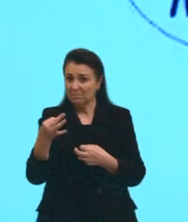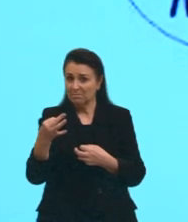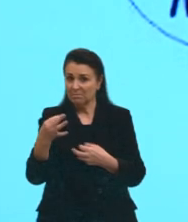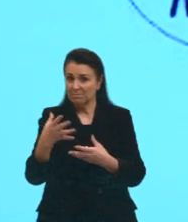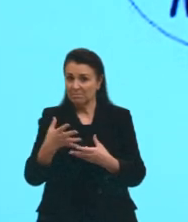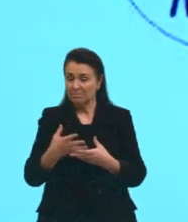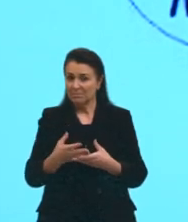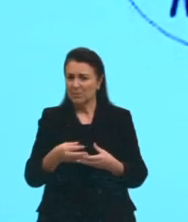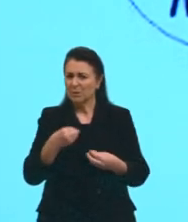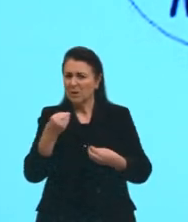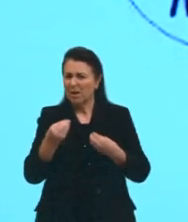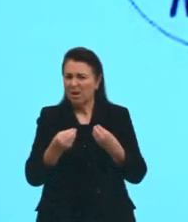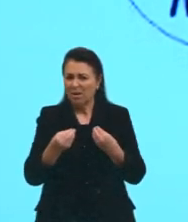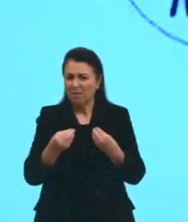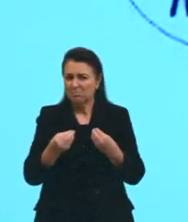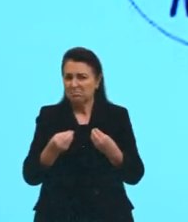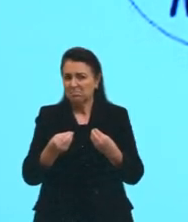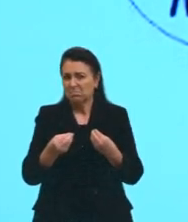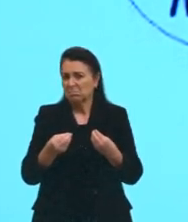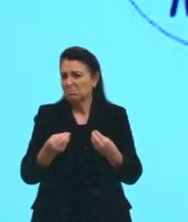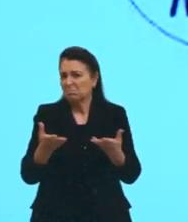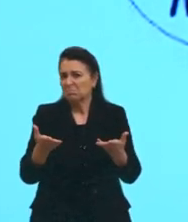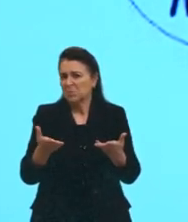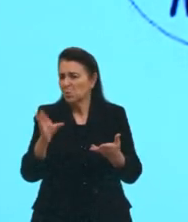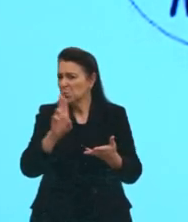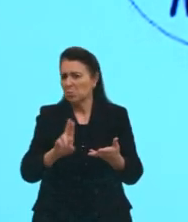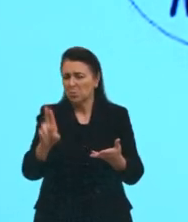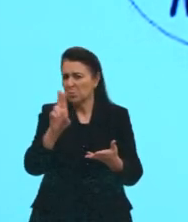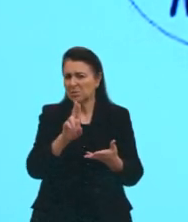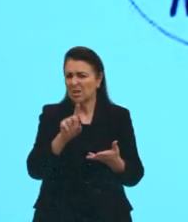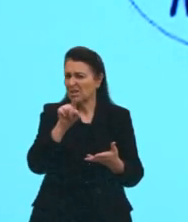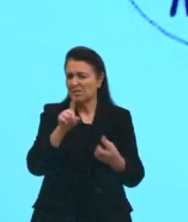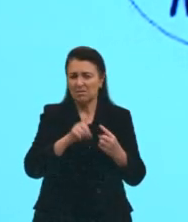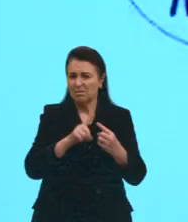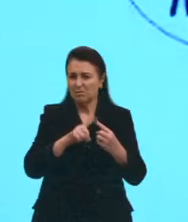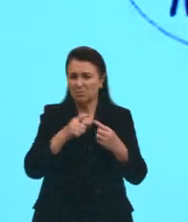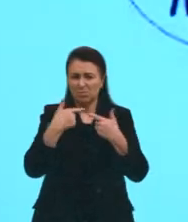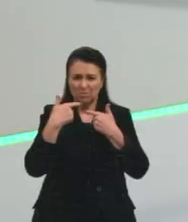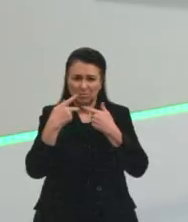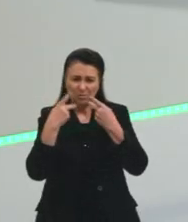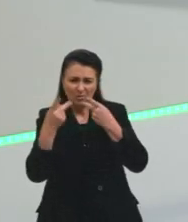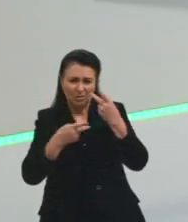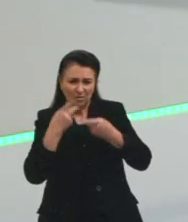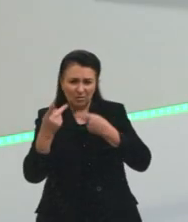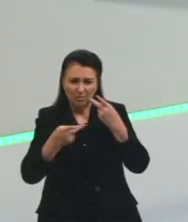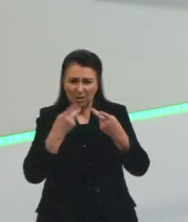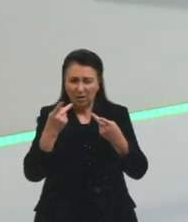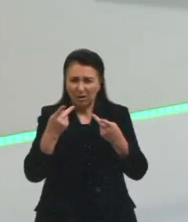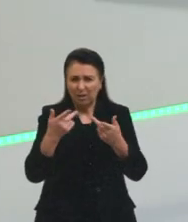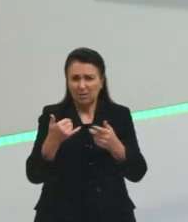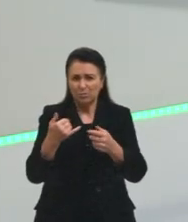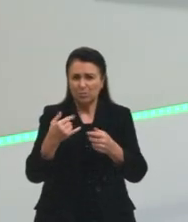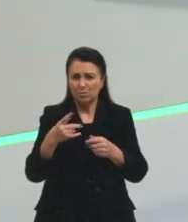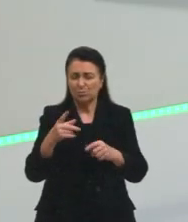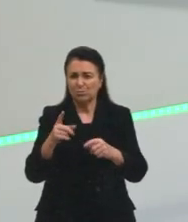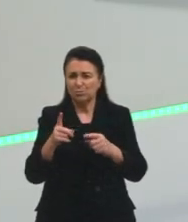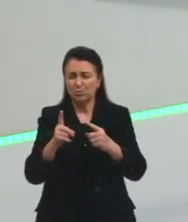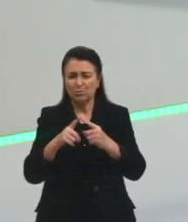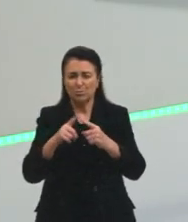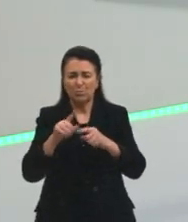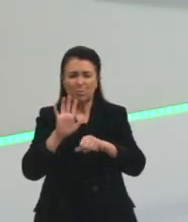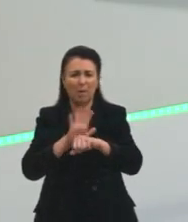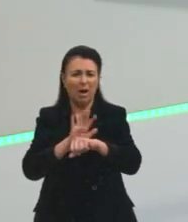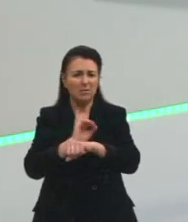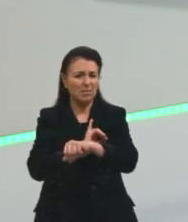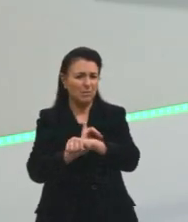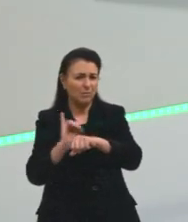É comum que se fale assim, quando a gente está numa situação de uso mais informal, como seria